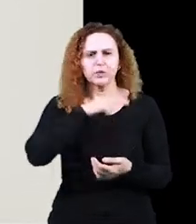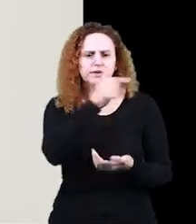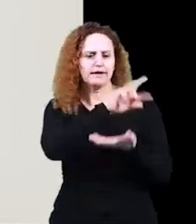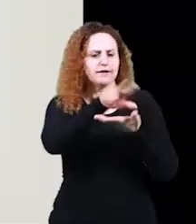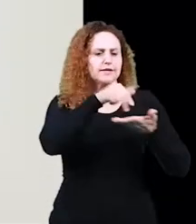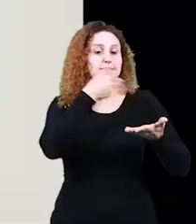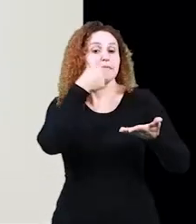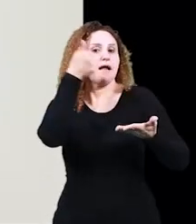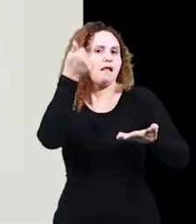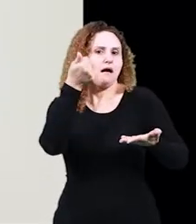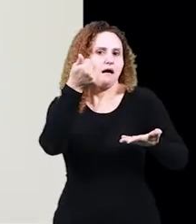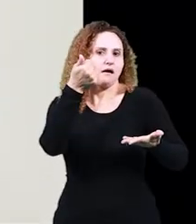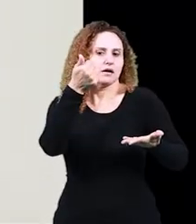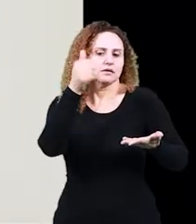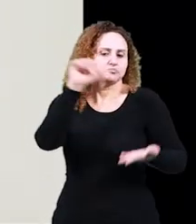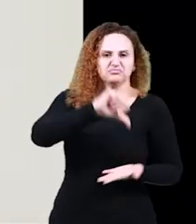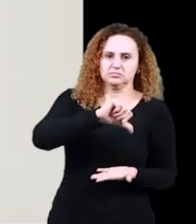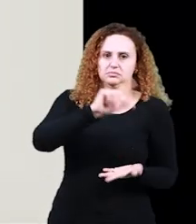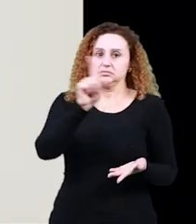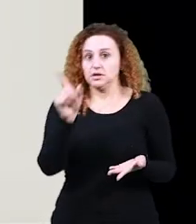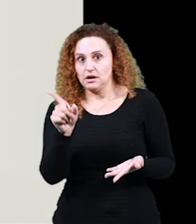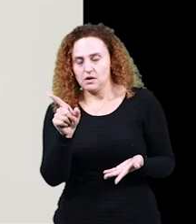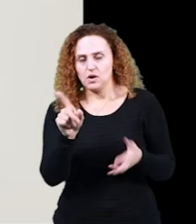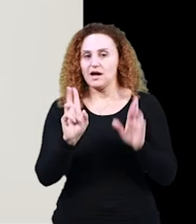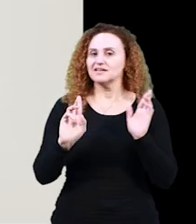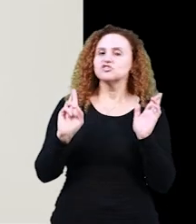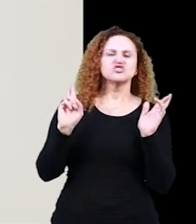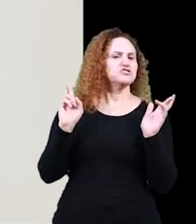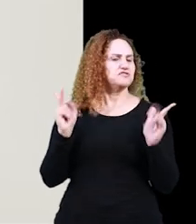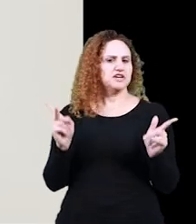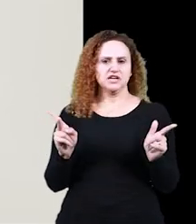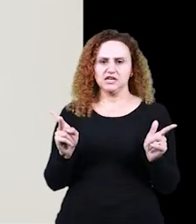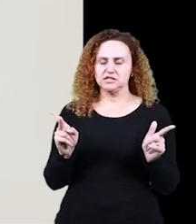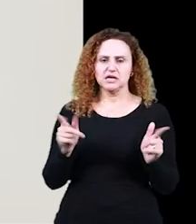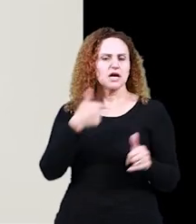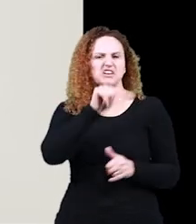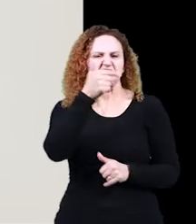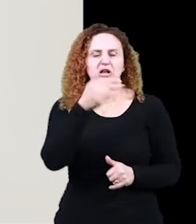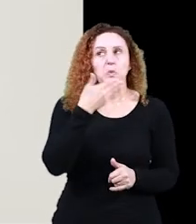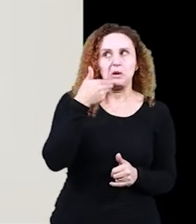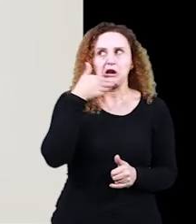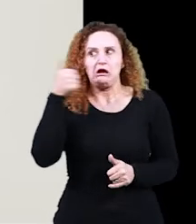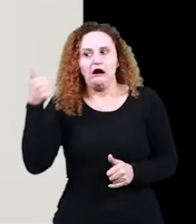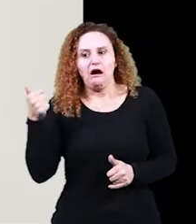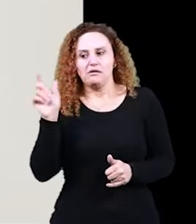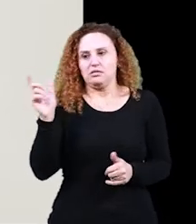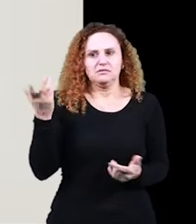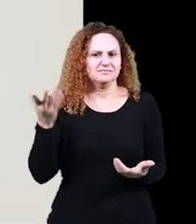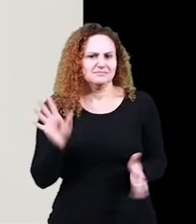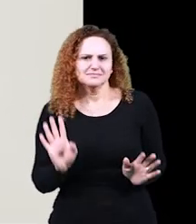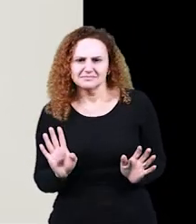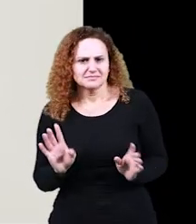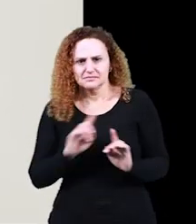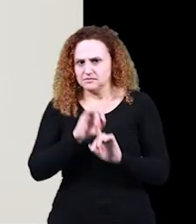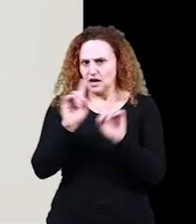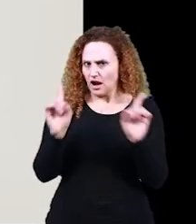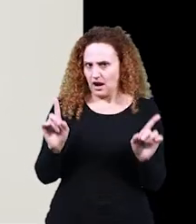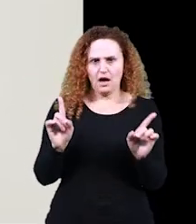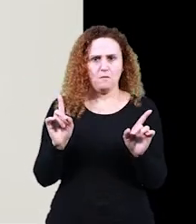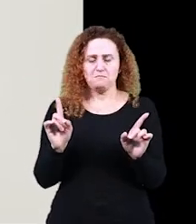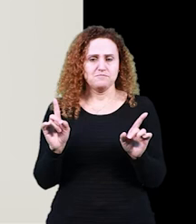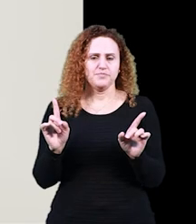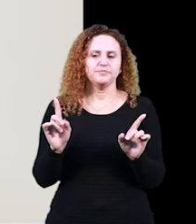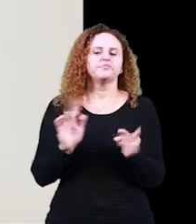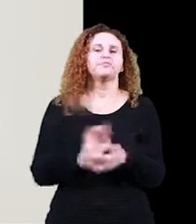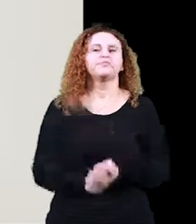né? O que existe são diferenças, mas não existe uma variante melhor ou pior, tá? Agora, uma